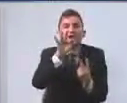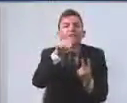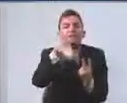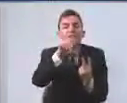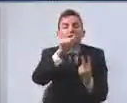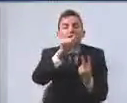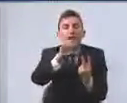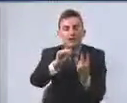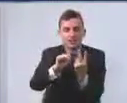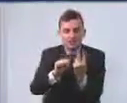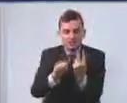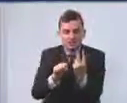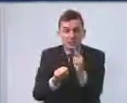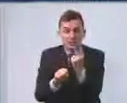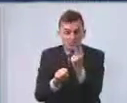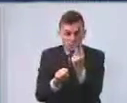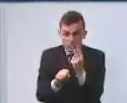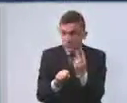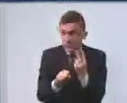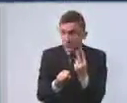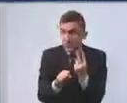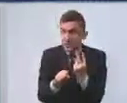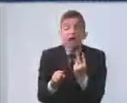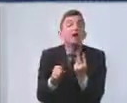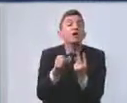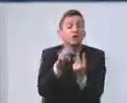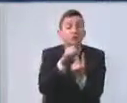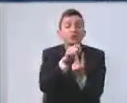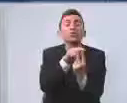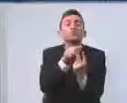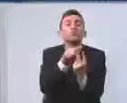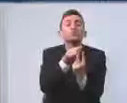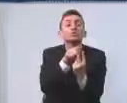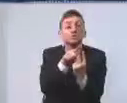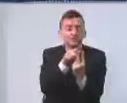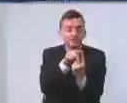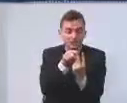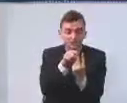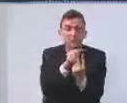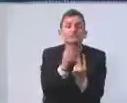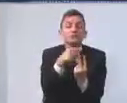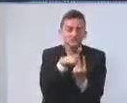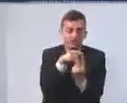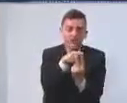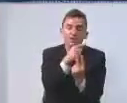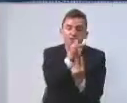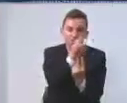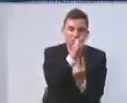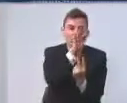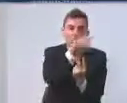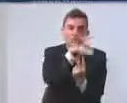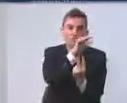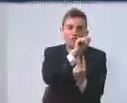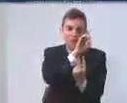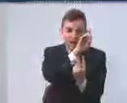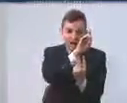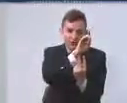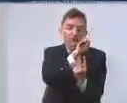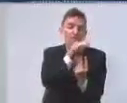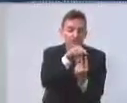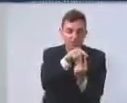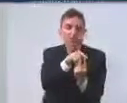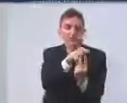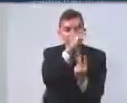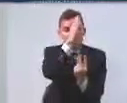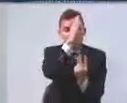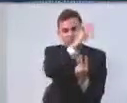Onde está a divisão? A divisão está em que os recursos do FUNCAD são destinados, como o próprio